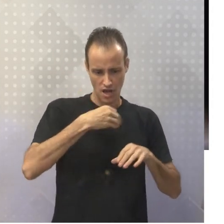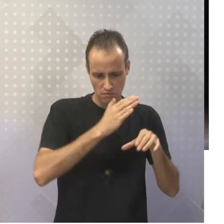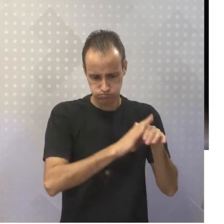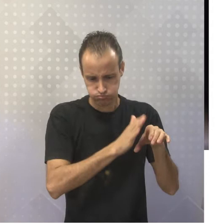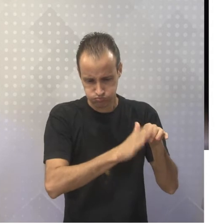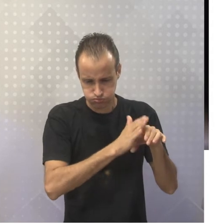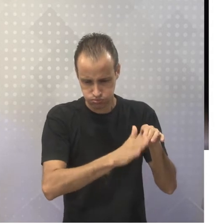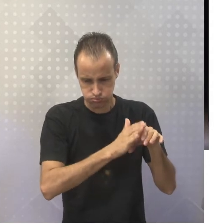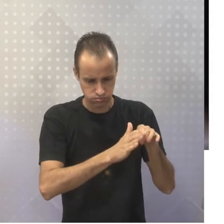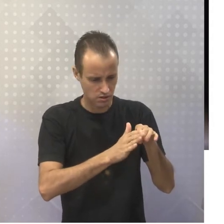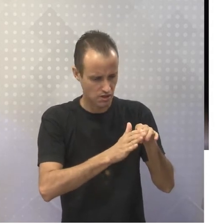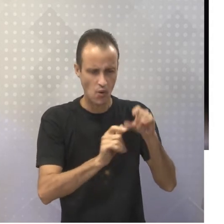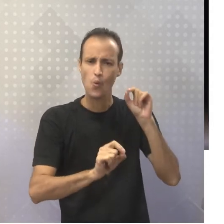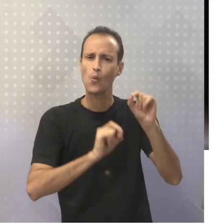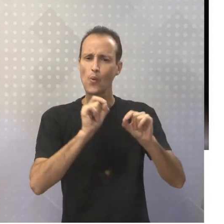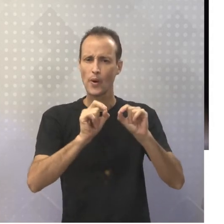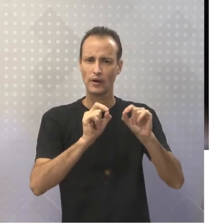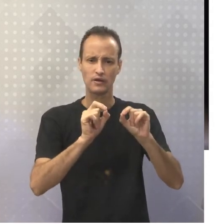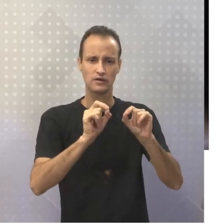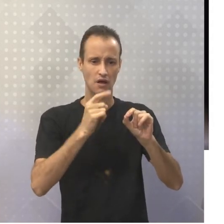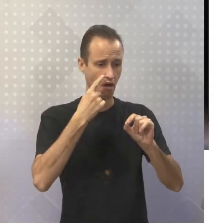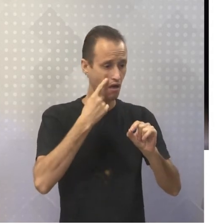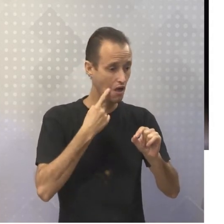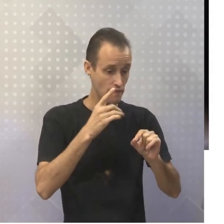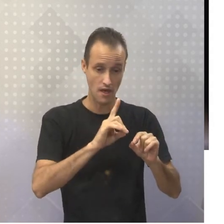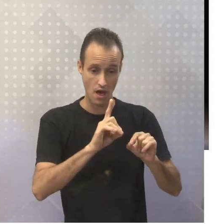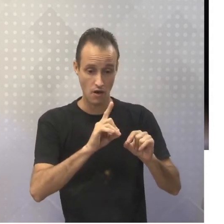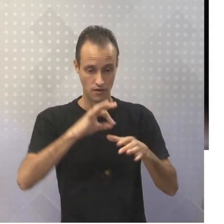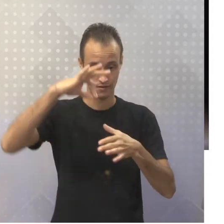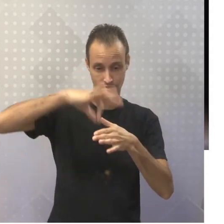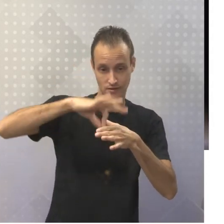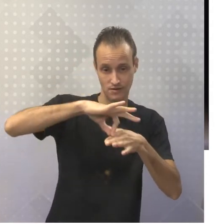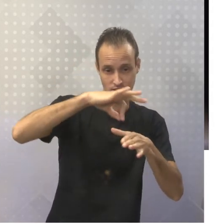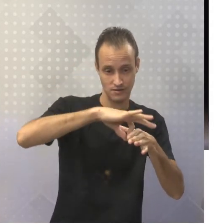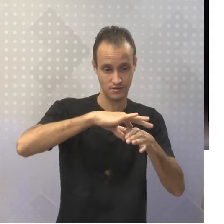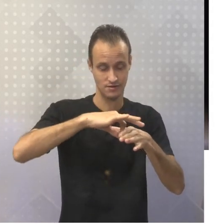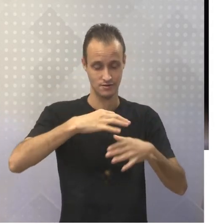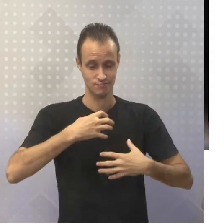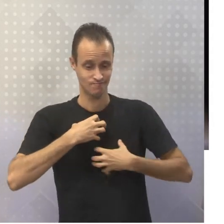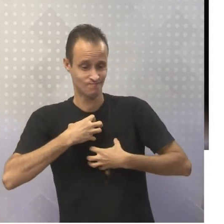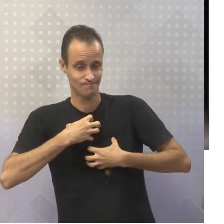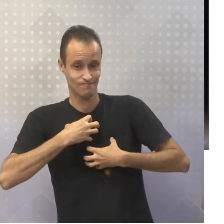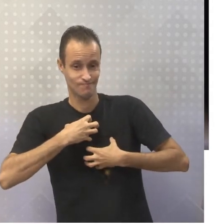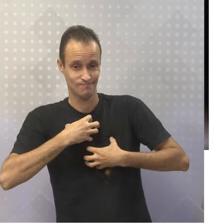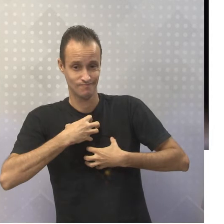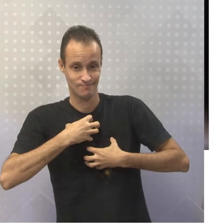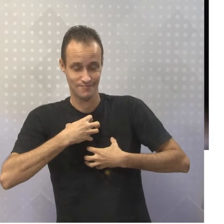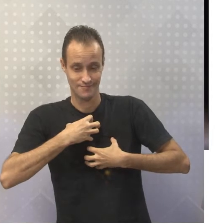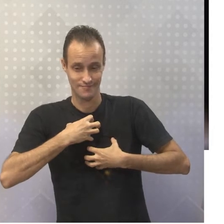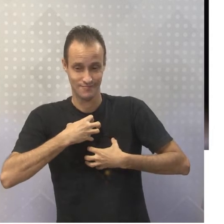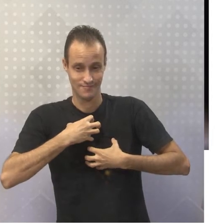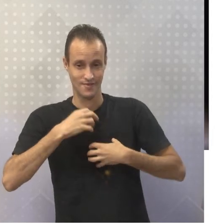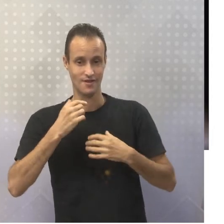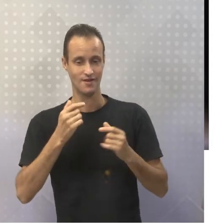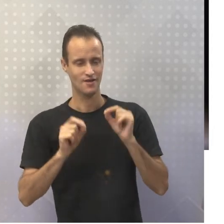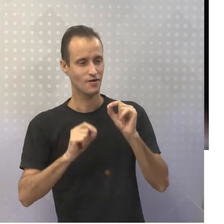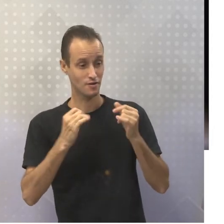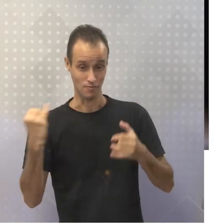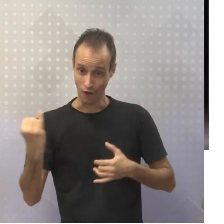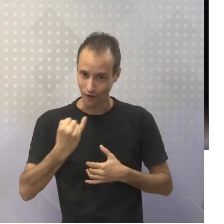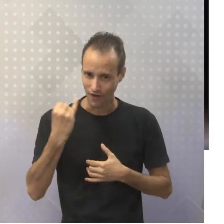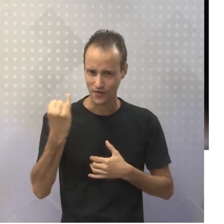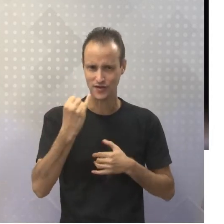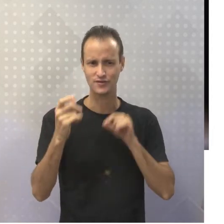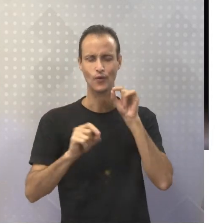vai falar do plantio de cebola e a sua relevância desse plantio,